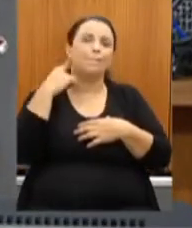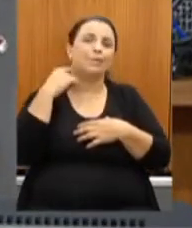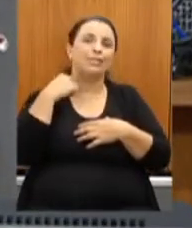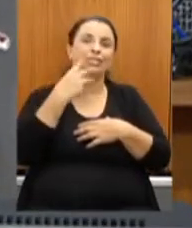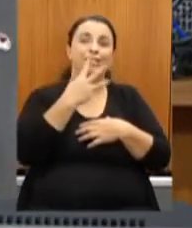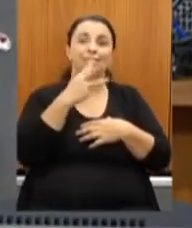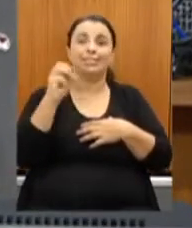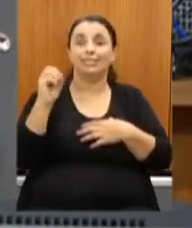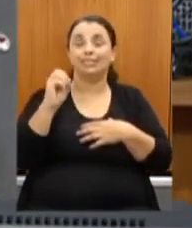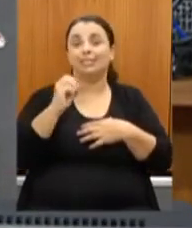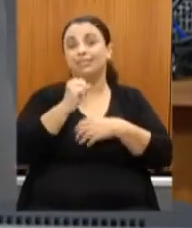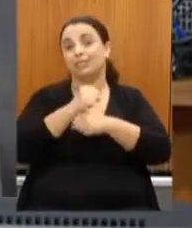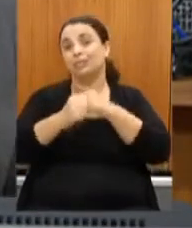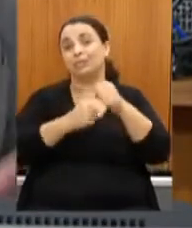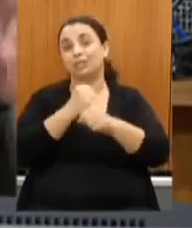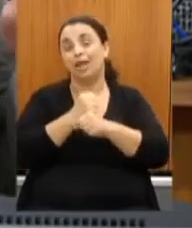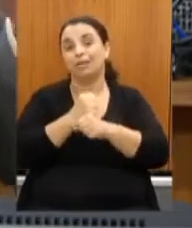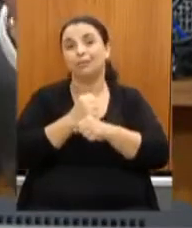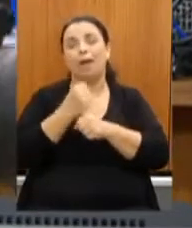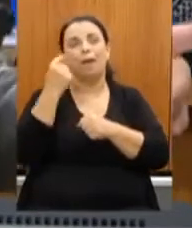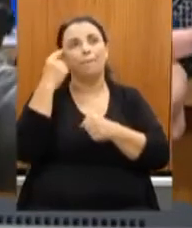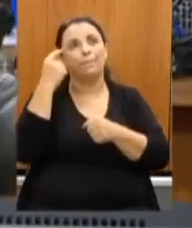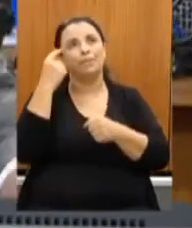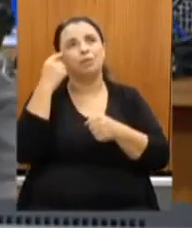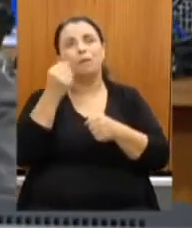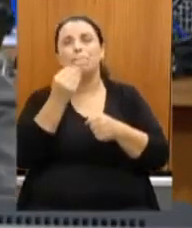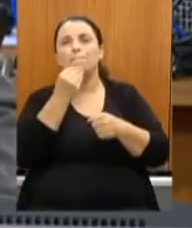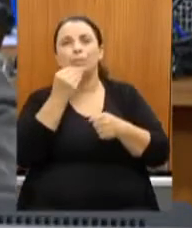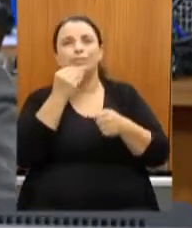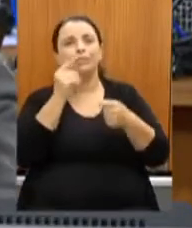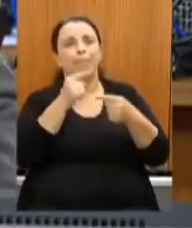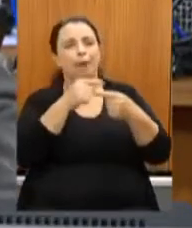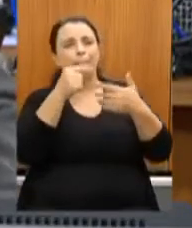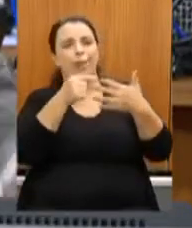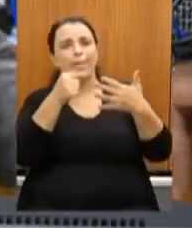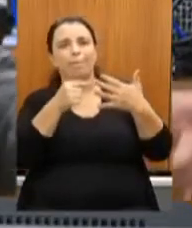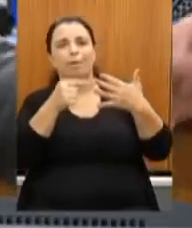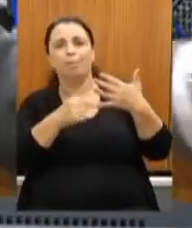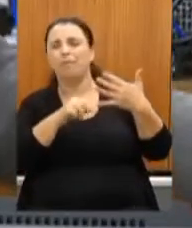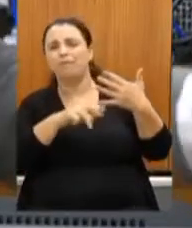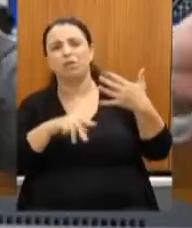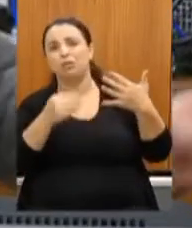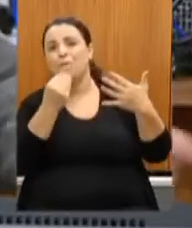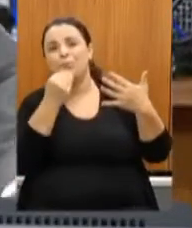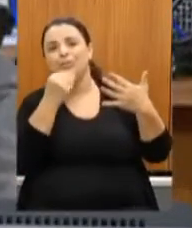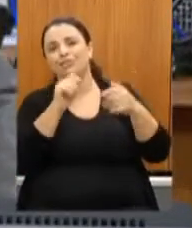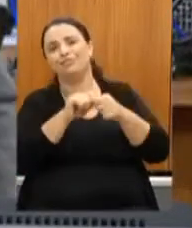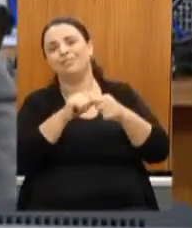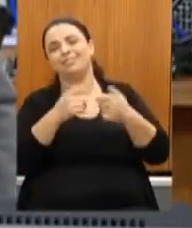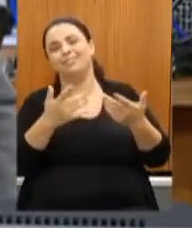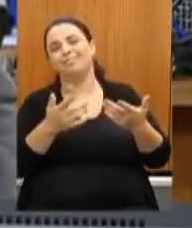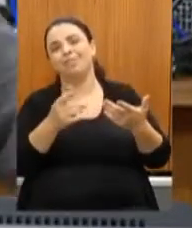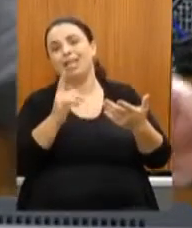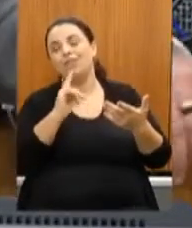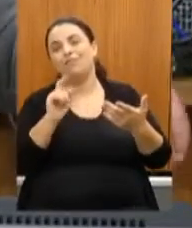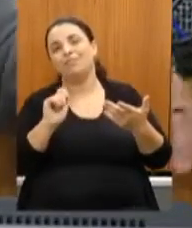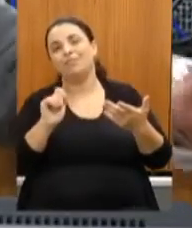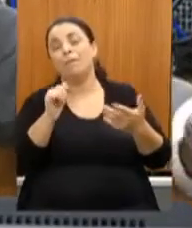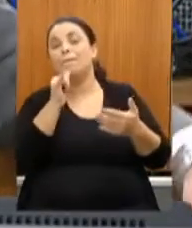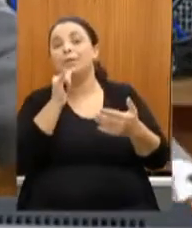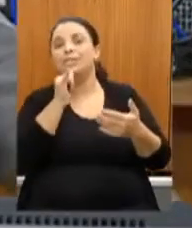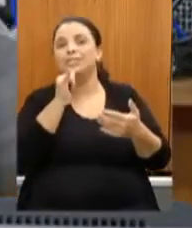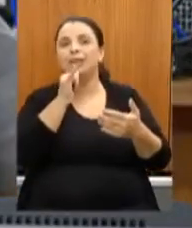quanta coisa nós tínhamos programado inclusive as Universidades Federais de Minas Gerais elas tinham toda uma